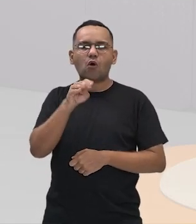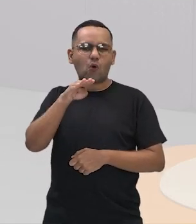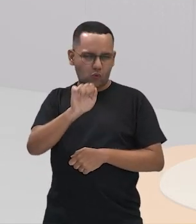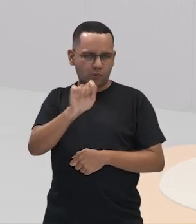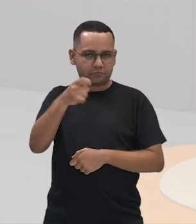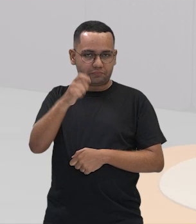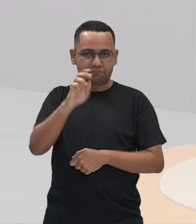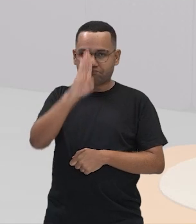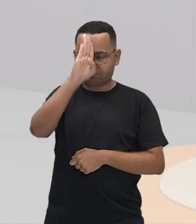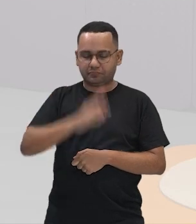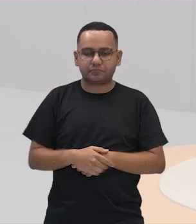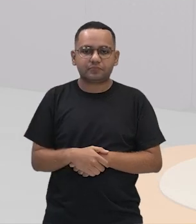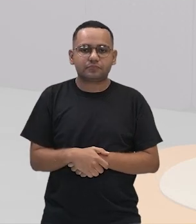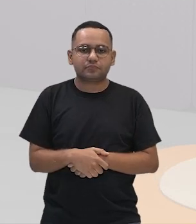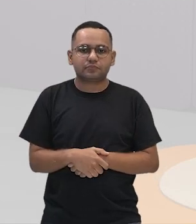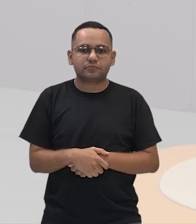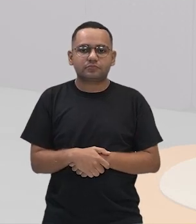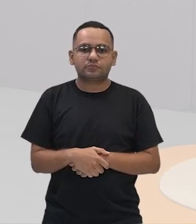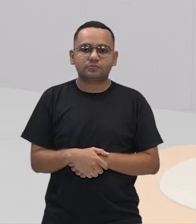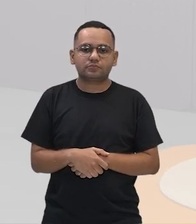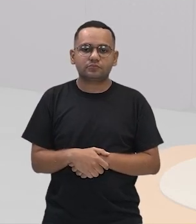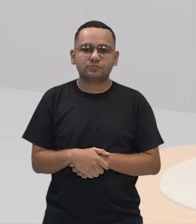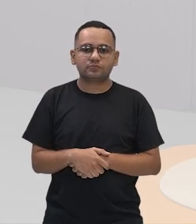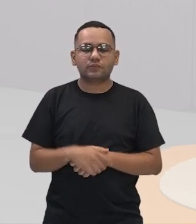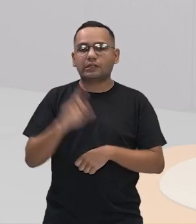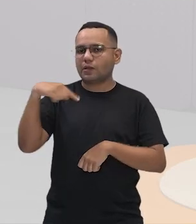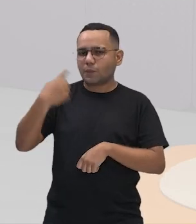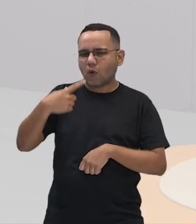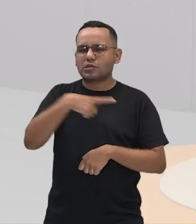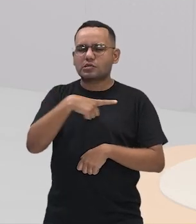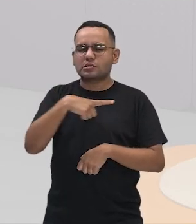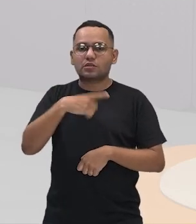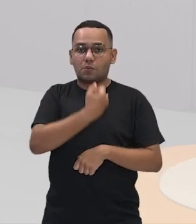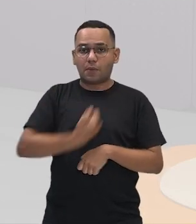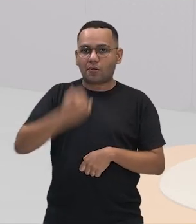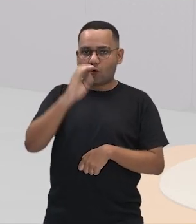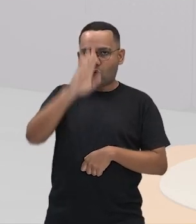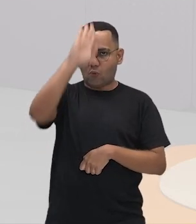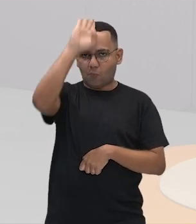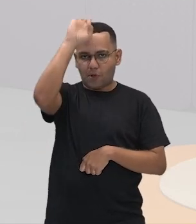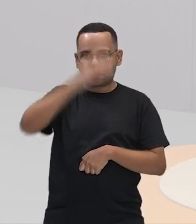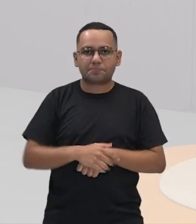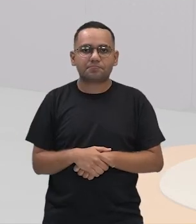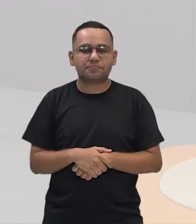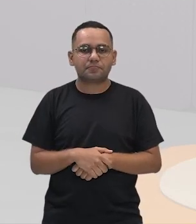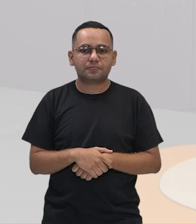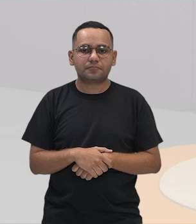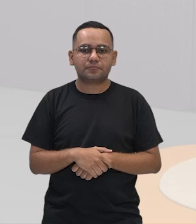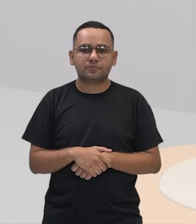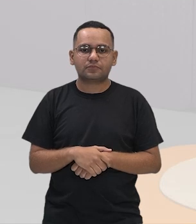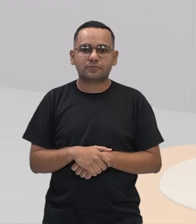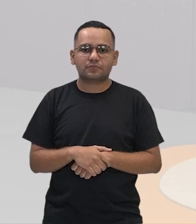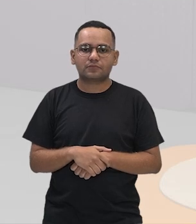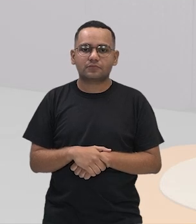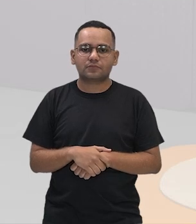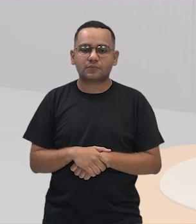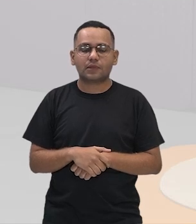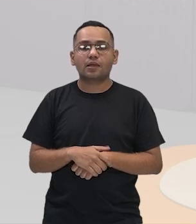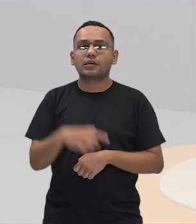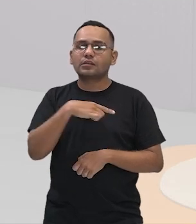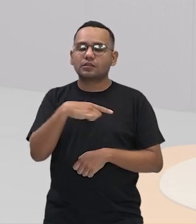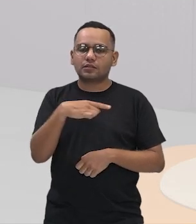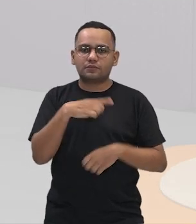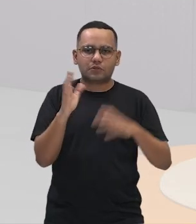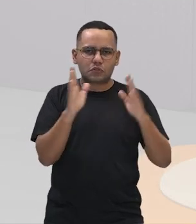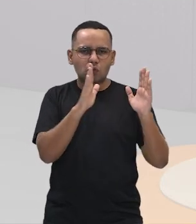de Roma e depois o grande Império Romano, que passou por um período de monarquia,